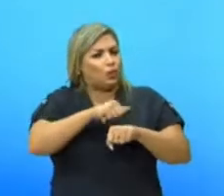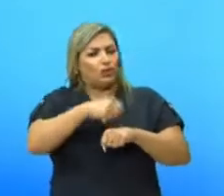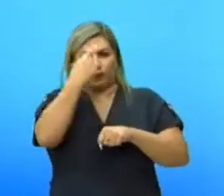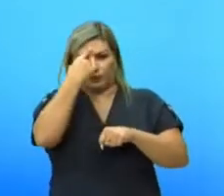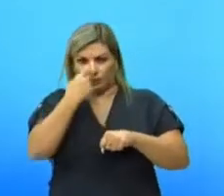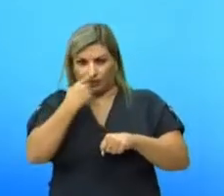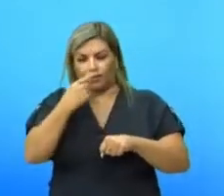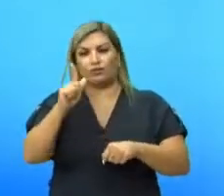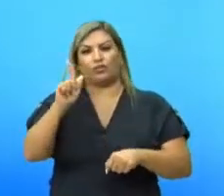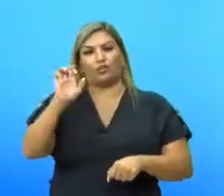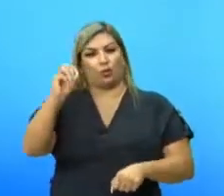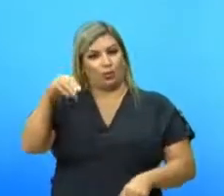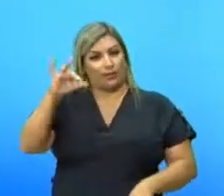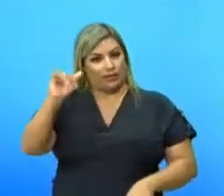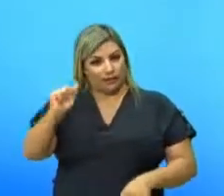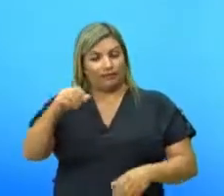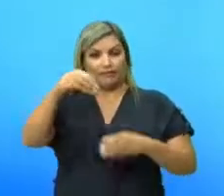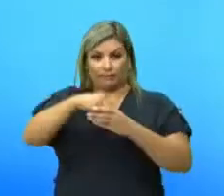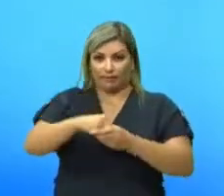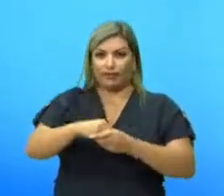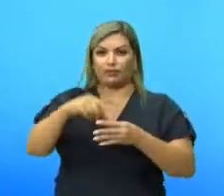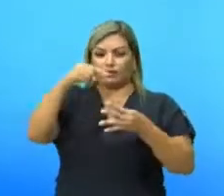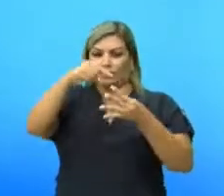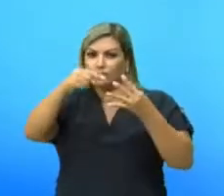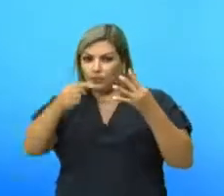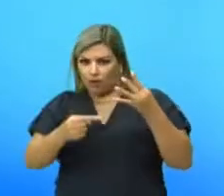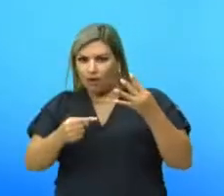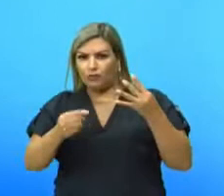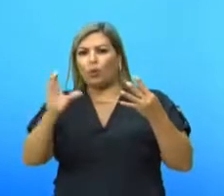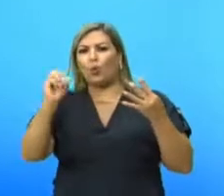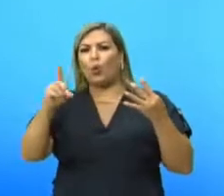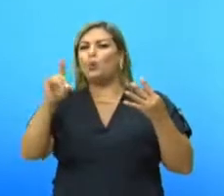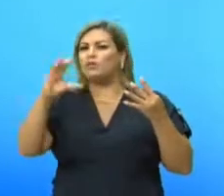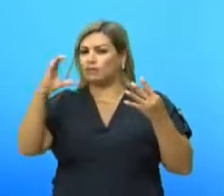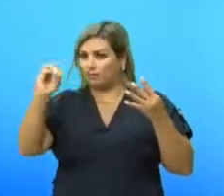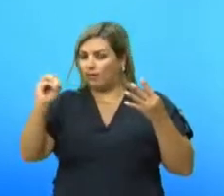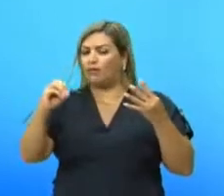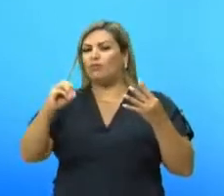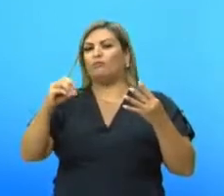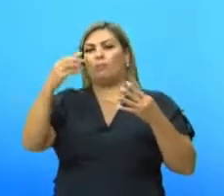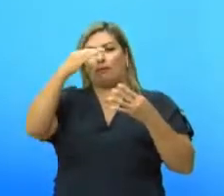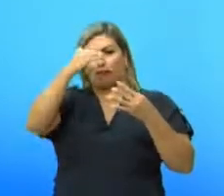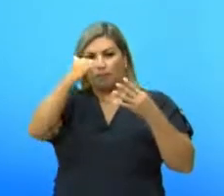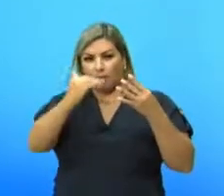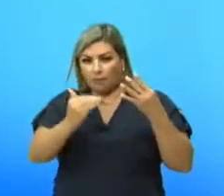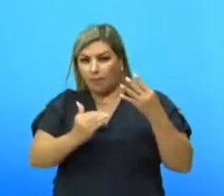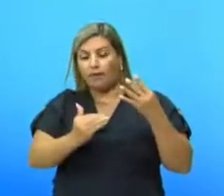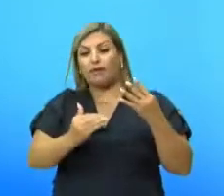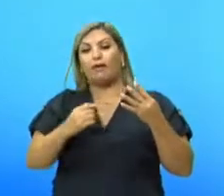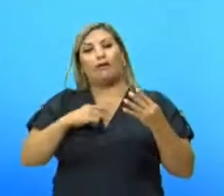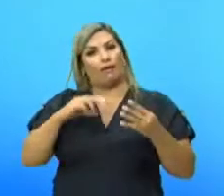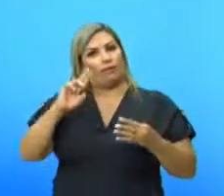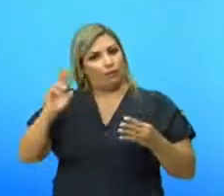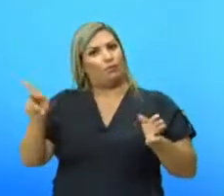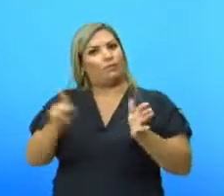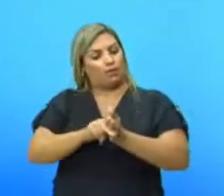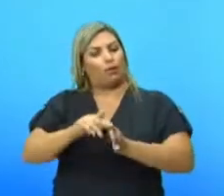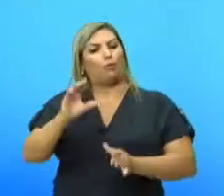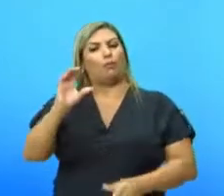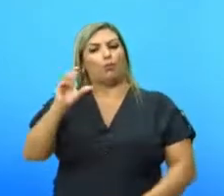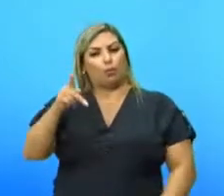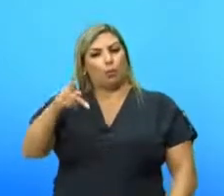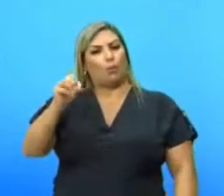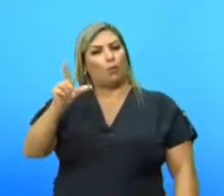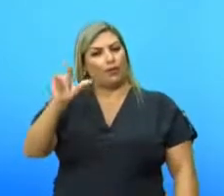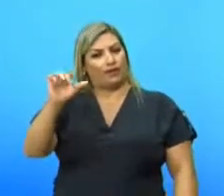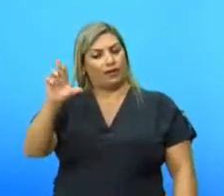satisfaz as quatro condições a seguir é chamar de um poliedro convexo. Qual que é? Primeira condição.